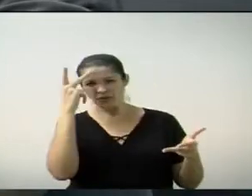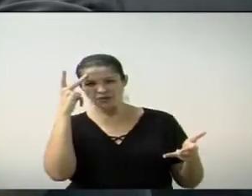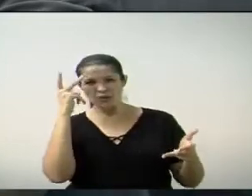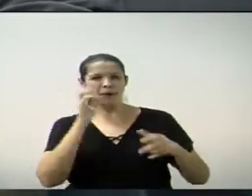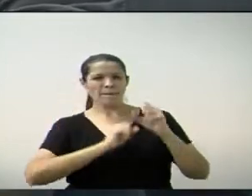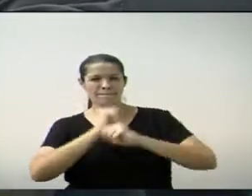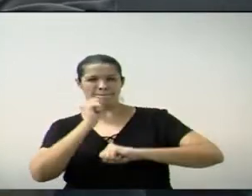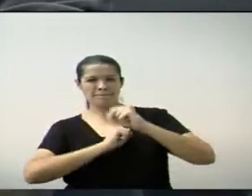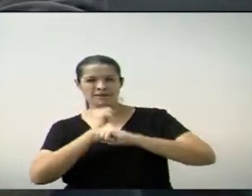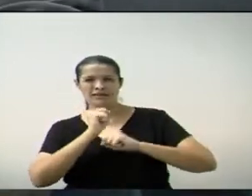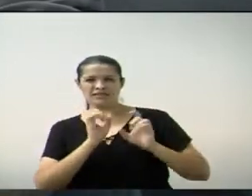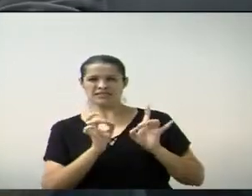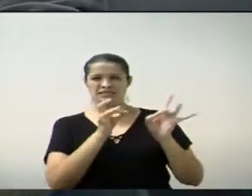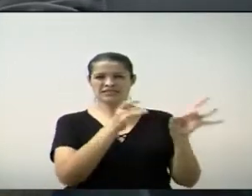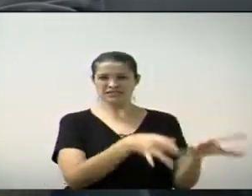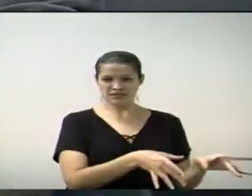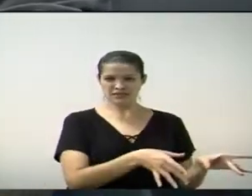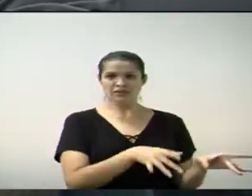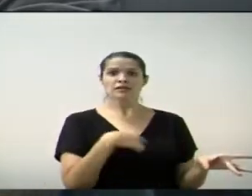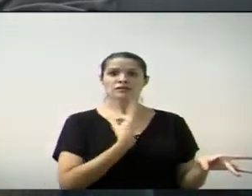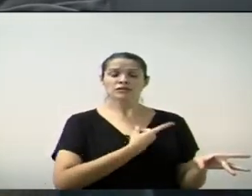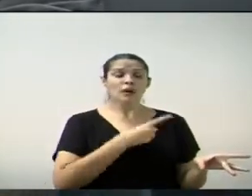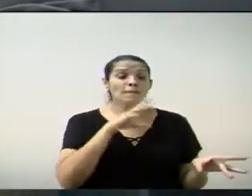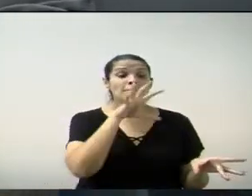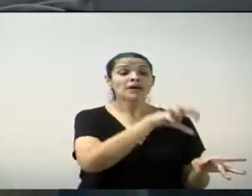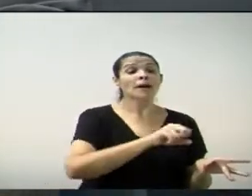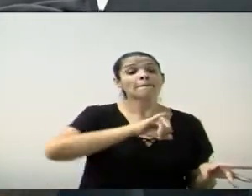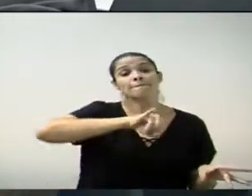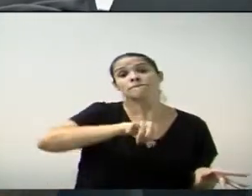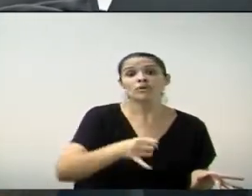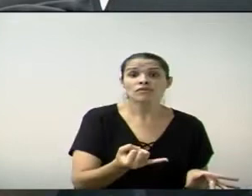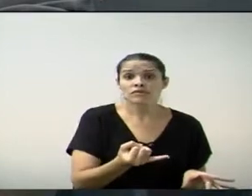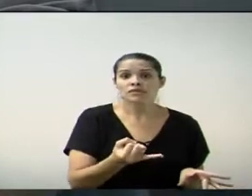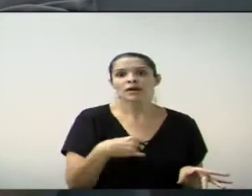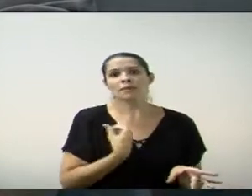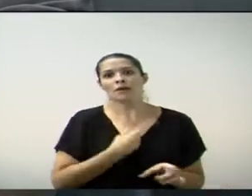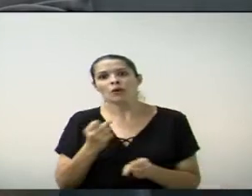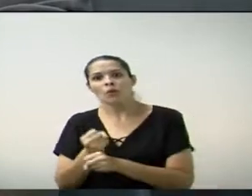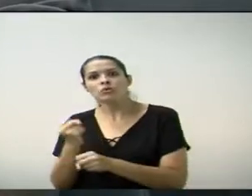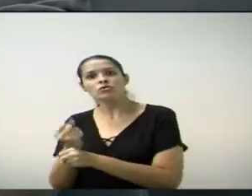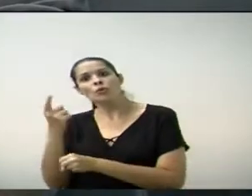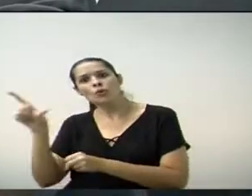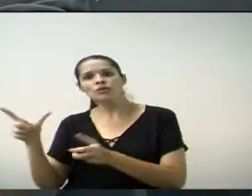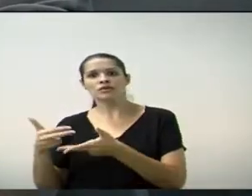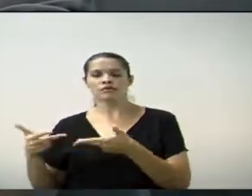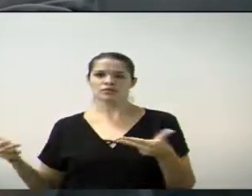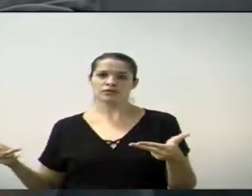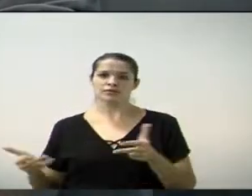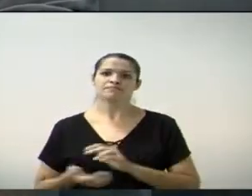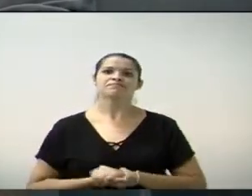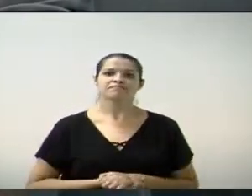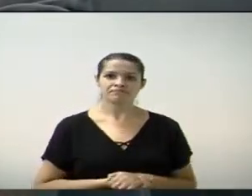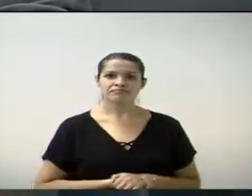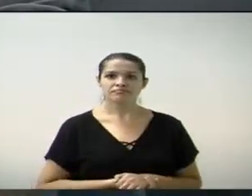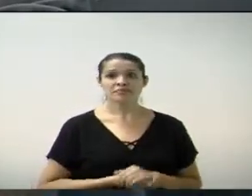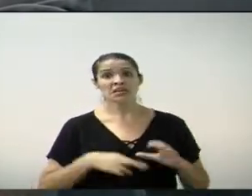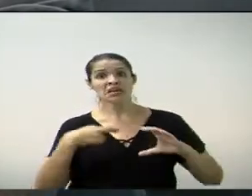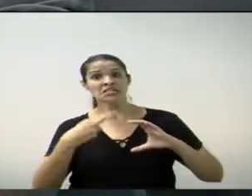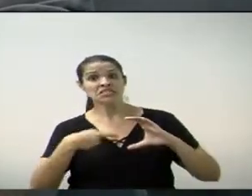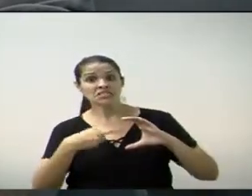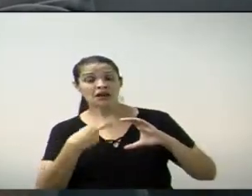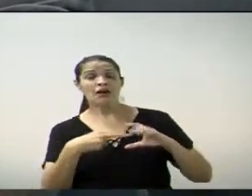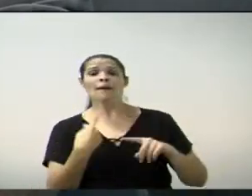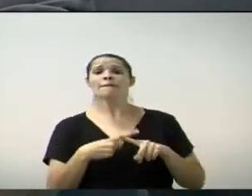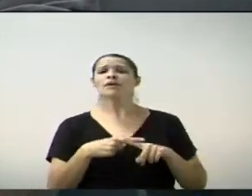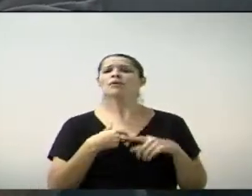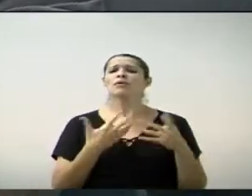com isso, me ajuda a reforçar o empenho que eu estou tentando fazer e estou trabalhando para aumentar a geração de emprego